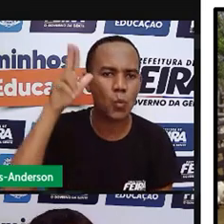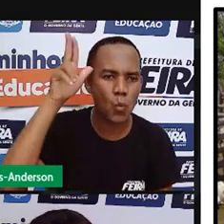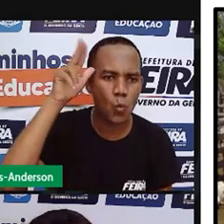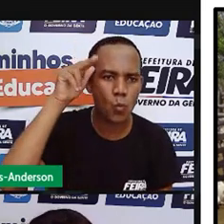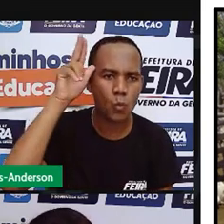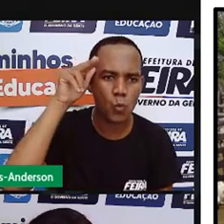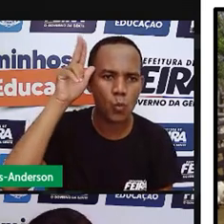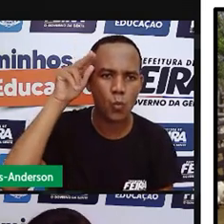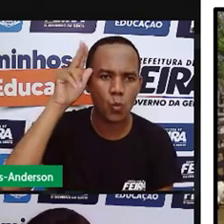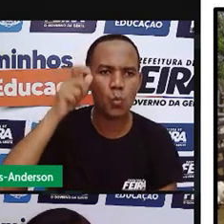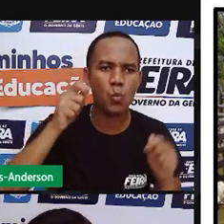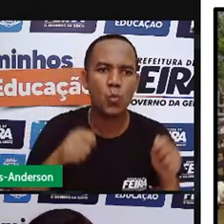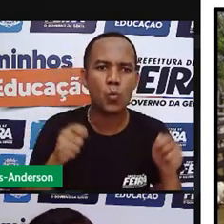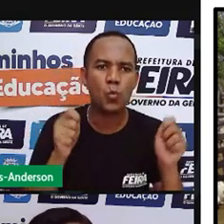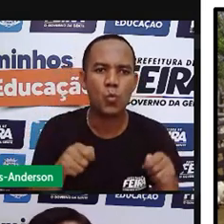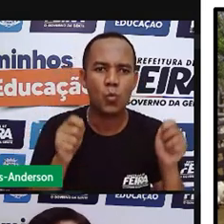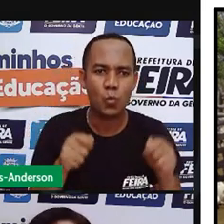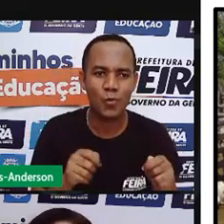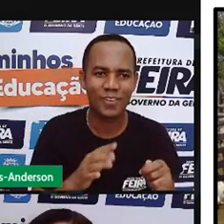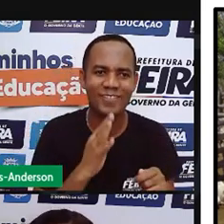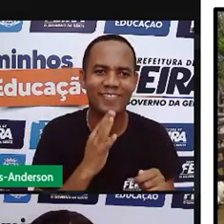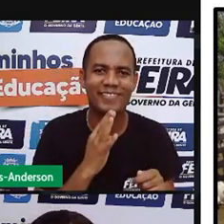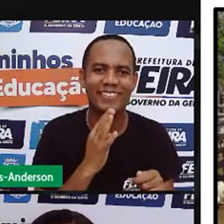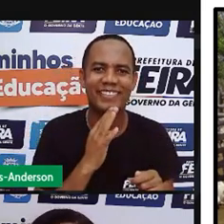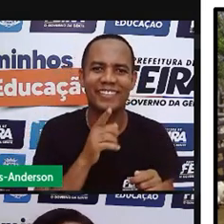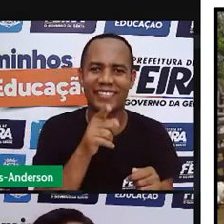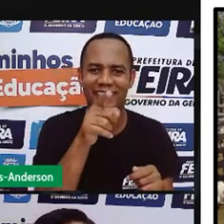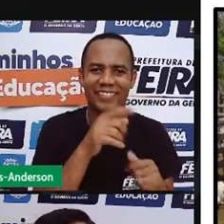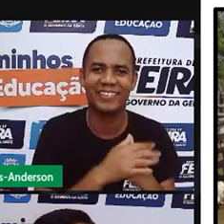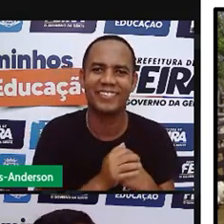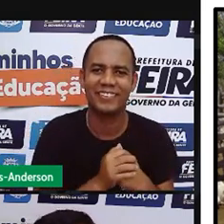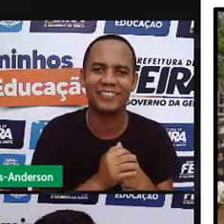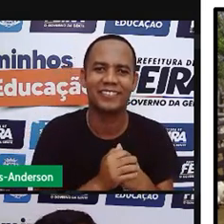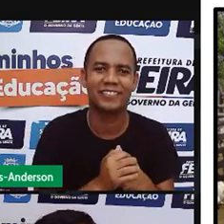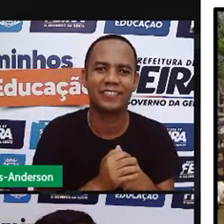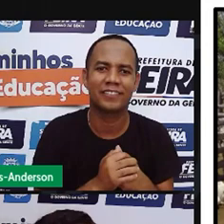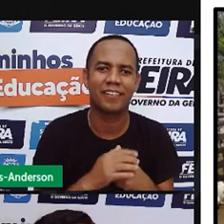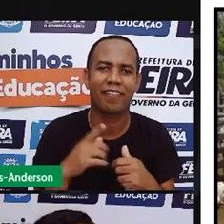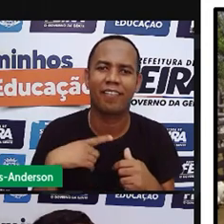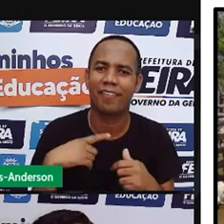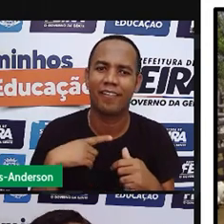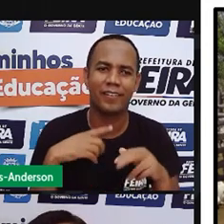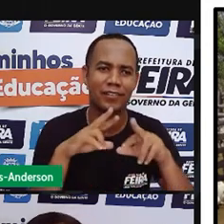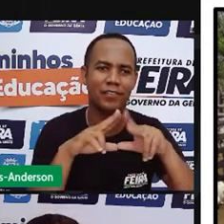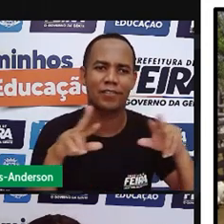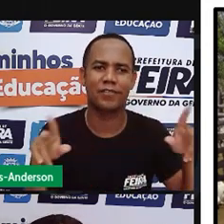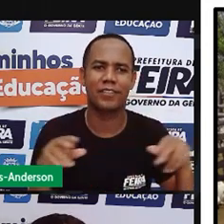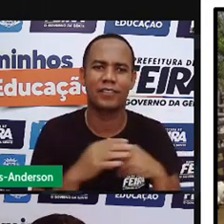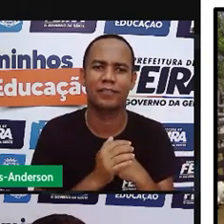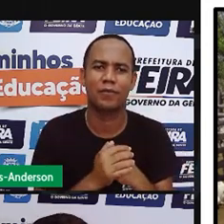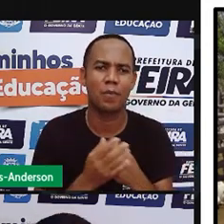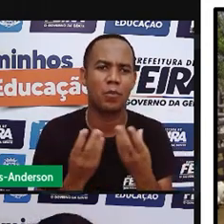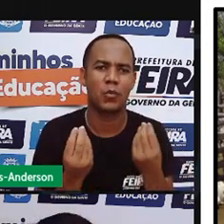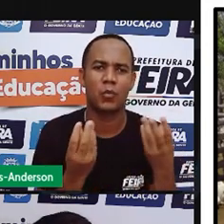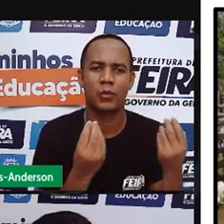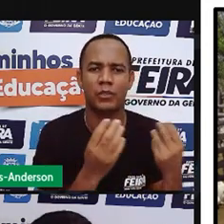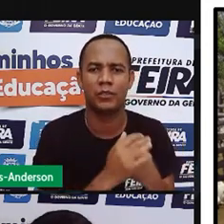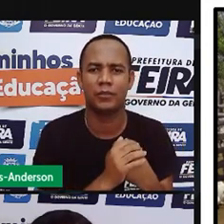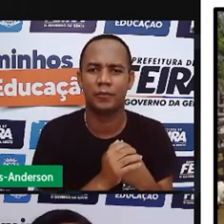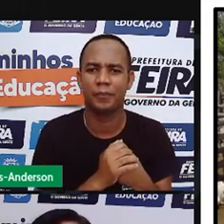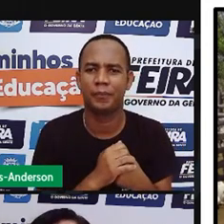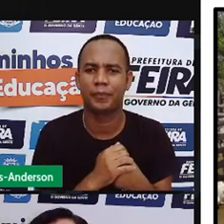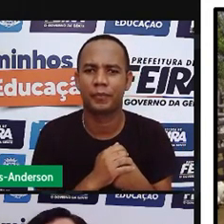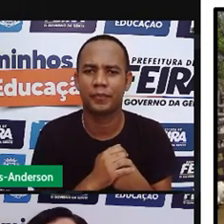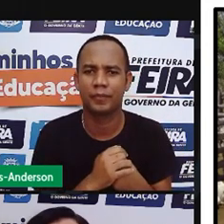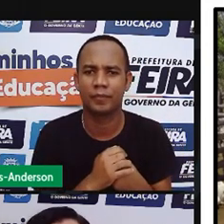jumentos, jegues, mulas, betas. Esses outros animais.